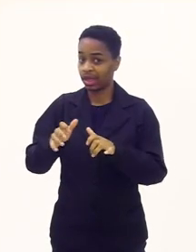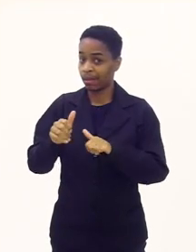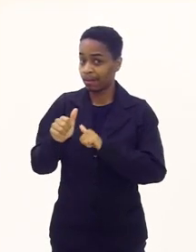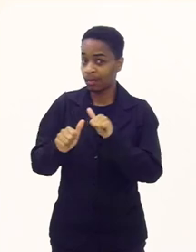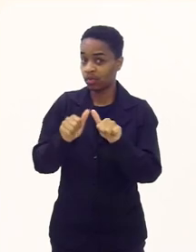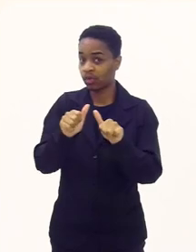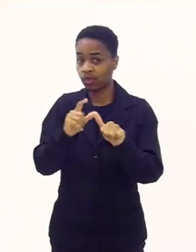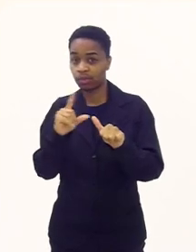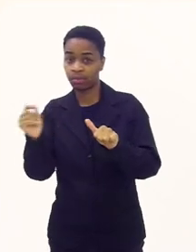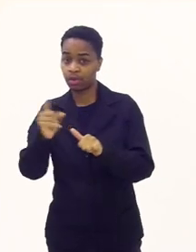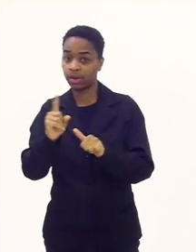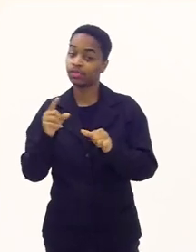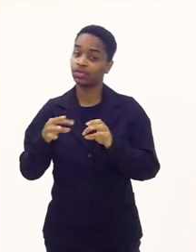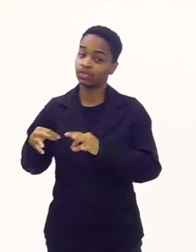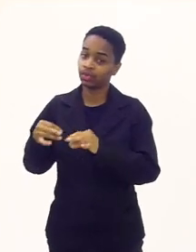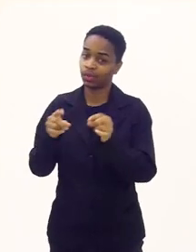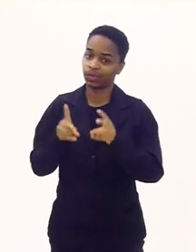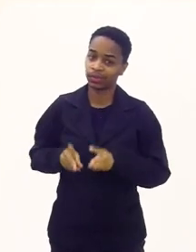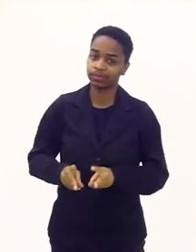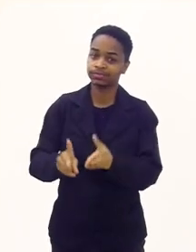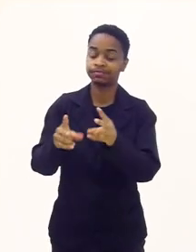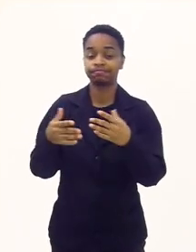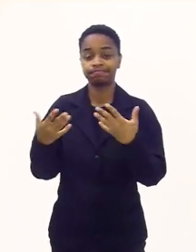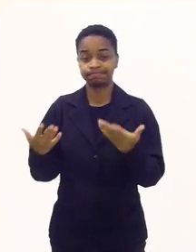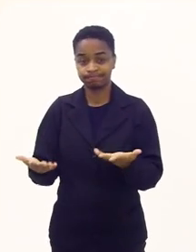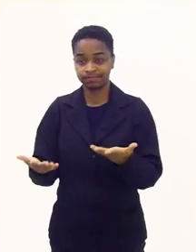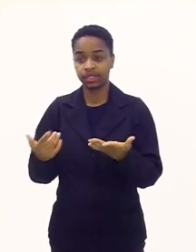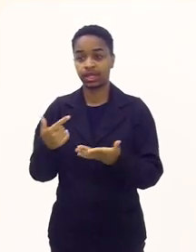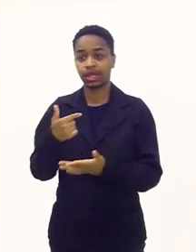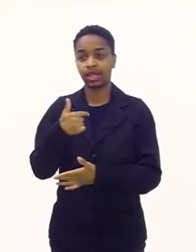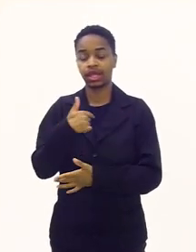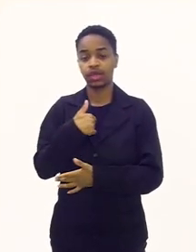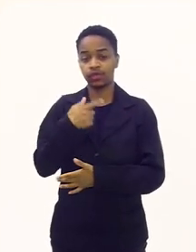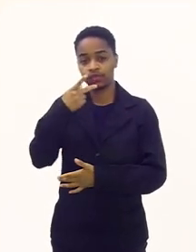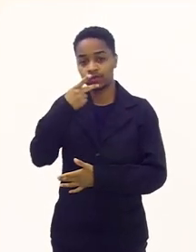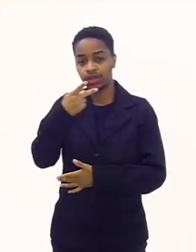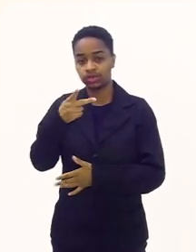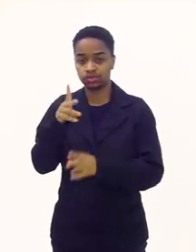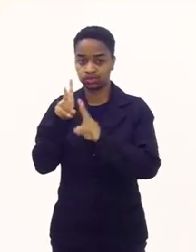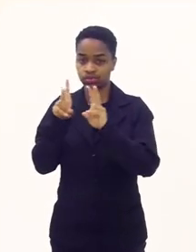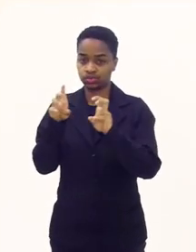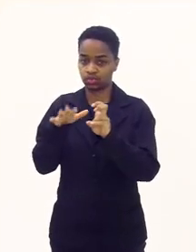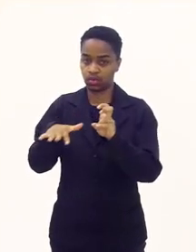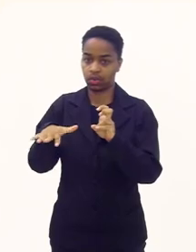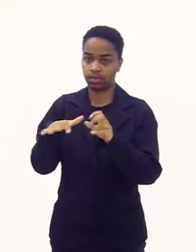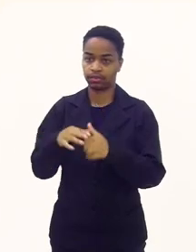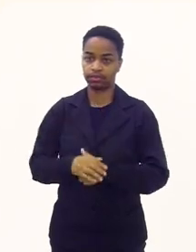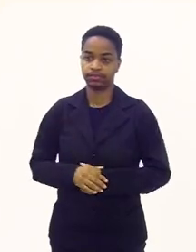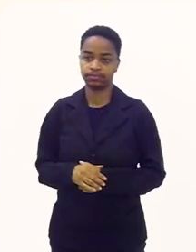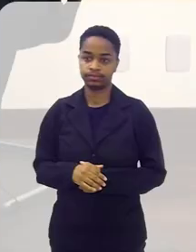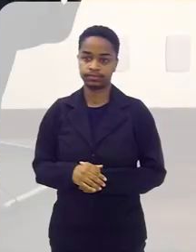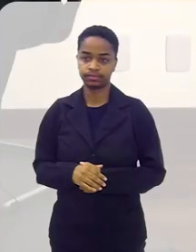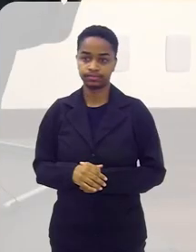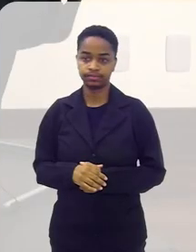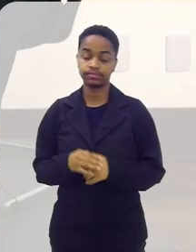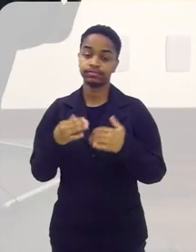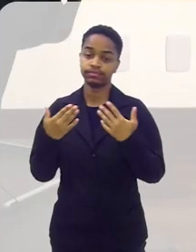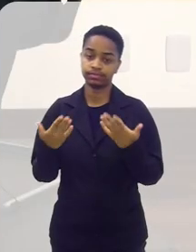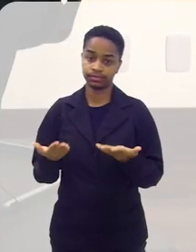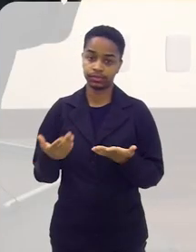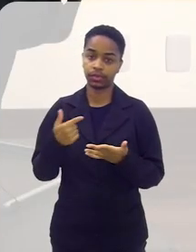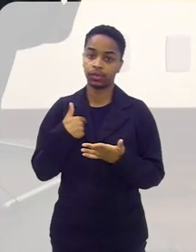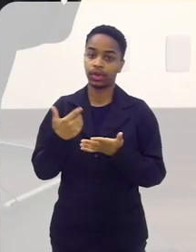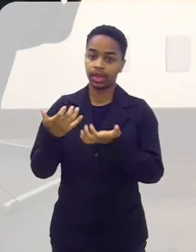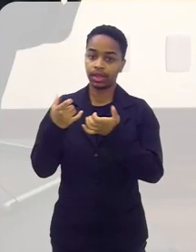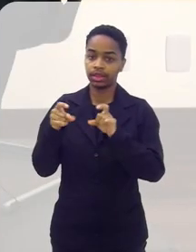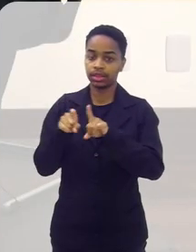Todos continuaram. Então, eu vou estar justamente falando sobre isso. E aí,